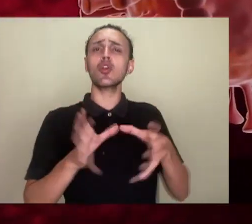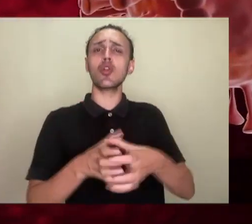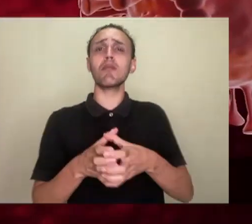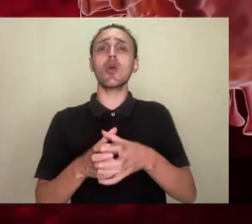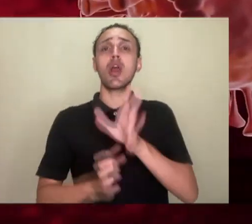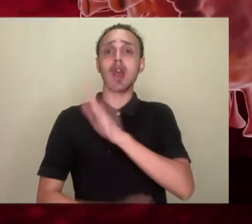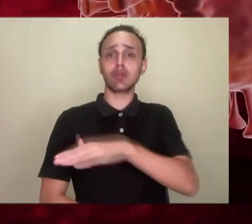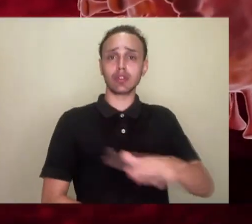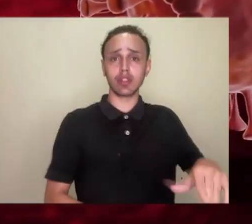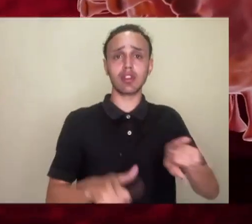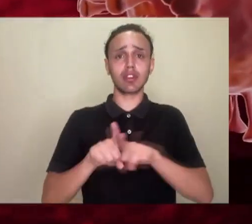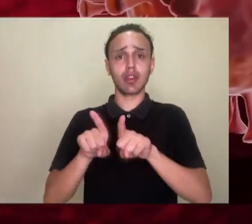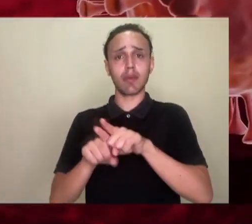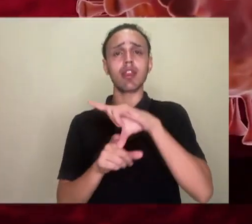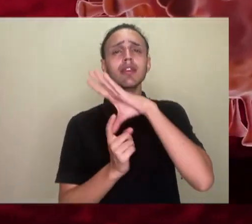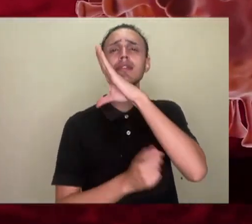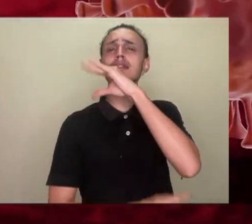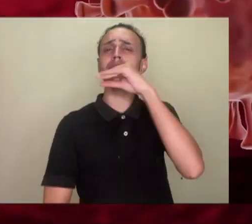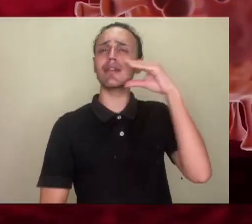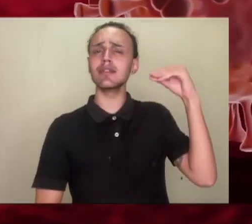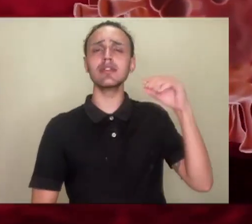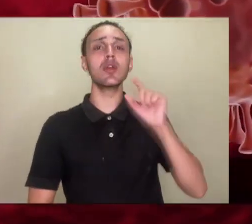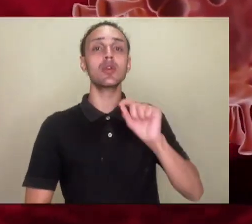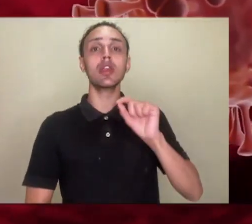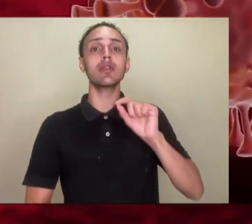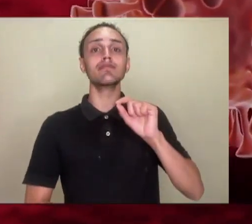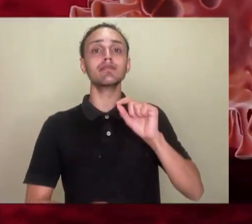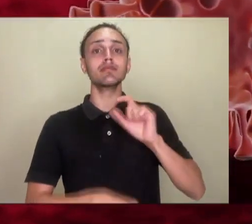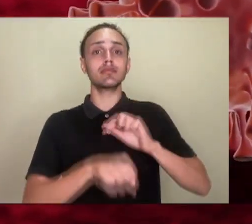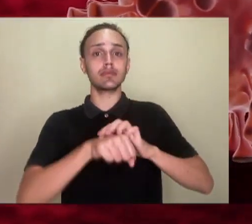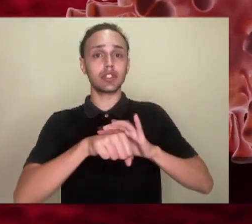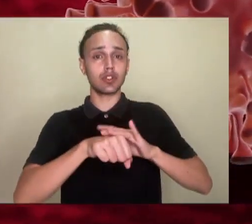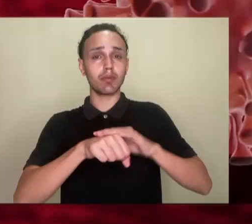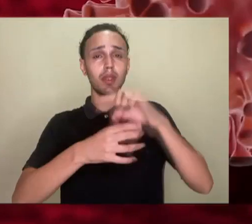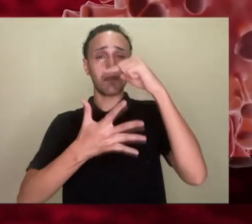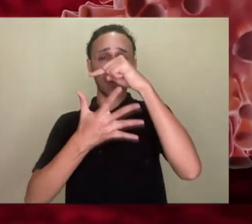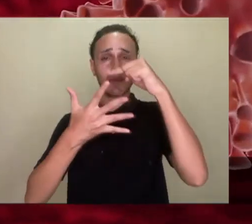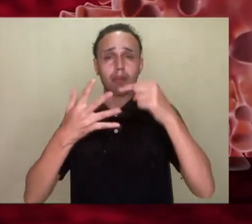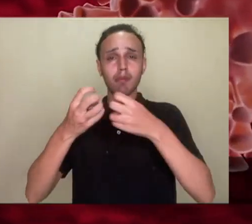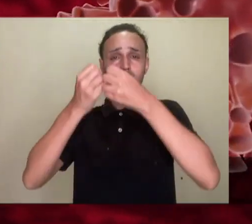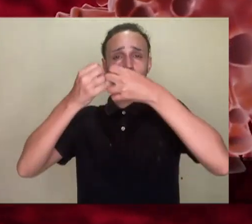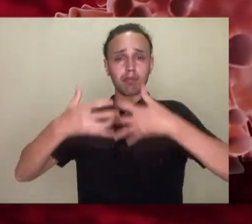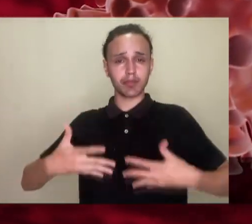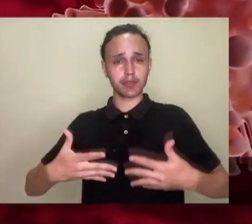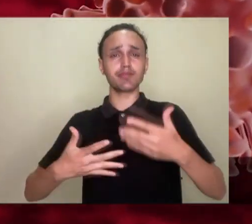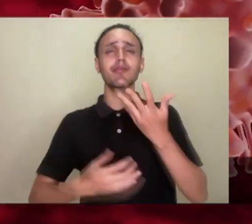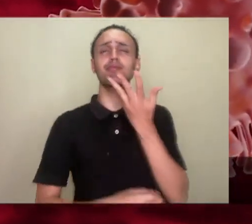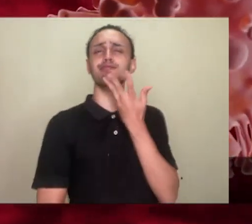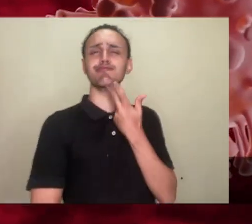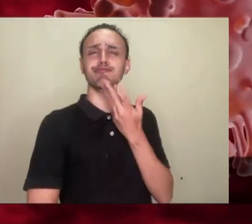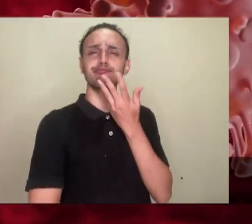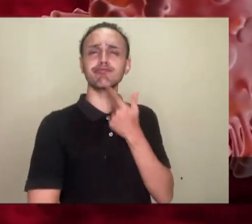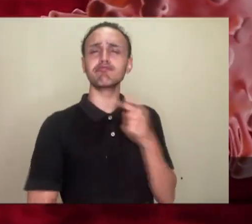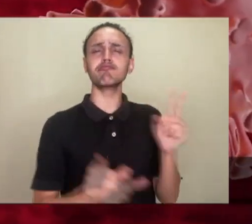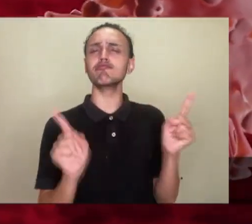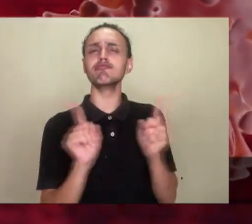coronavírus em crianças e adolescentes, a síndrome inflamatória multissistêmica pediátrica, SIMP,